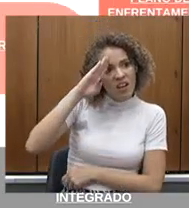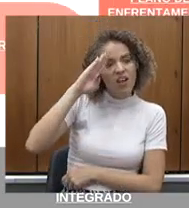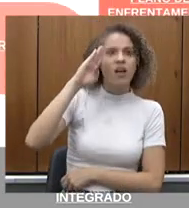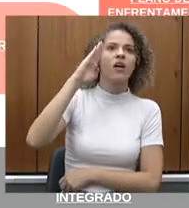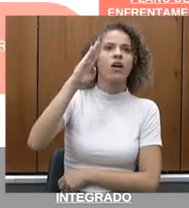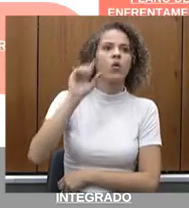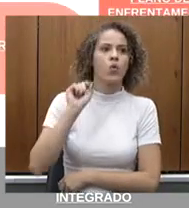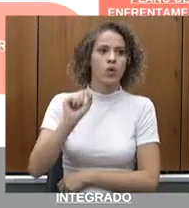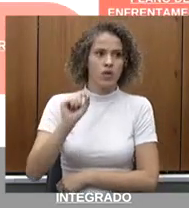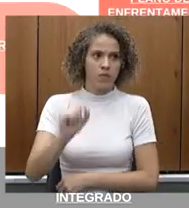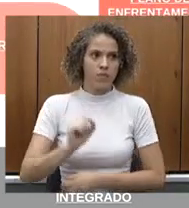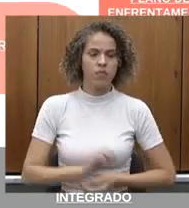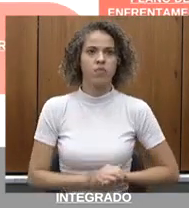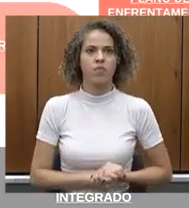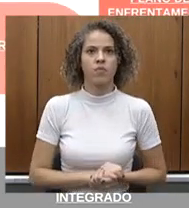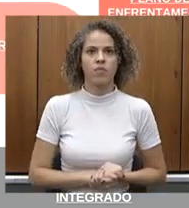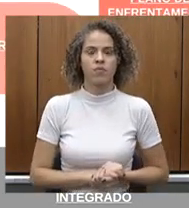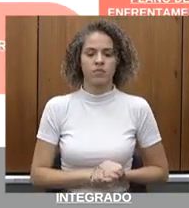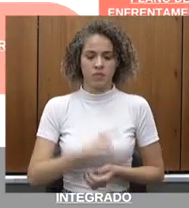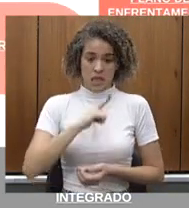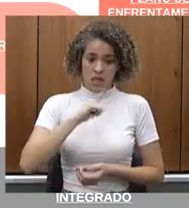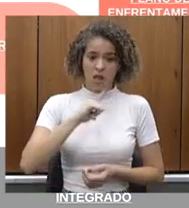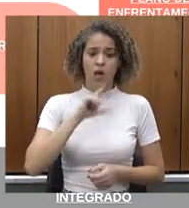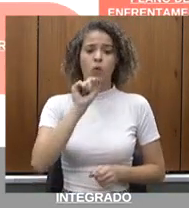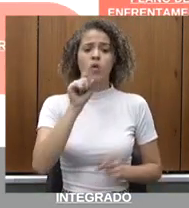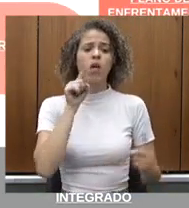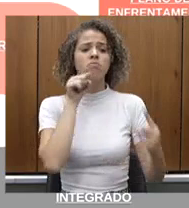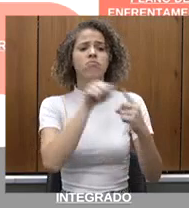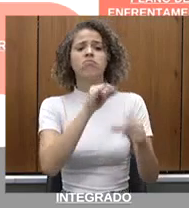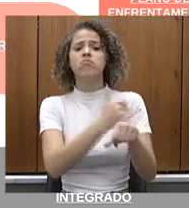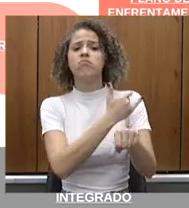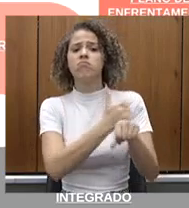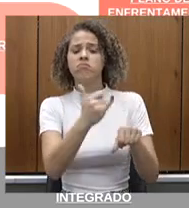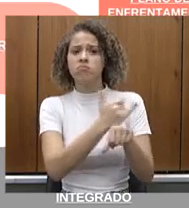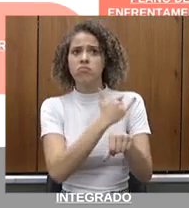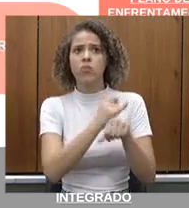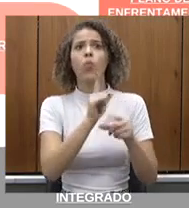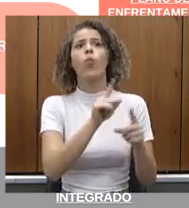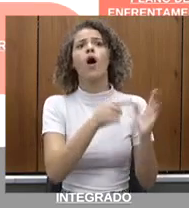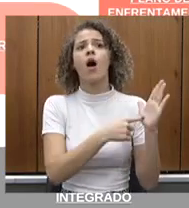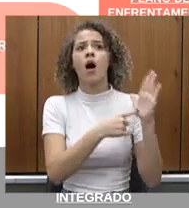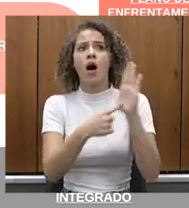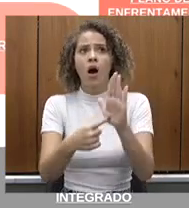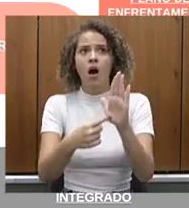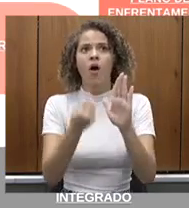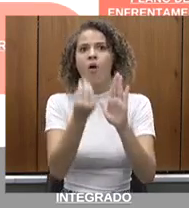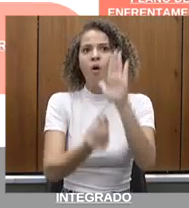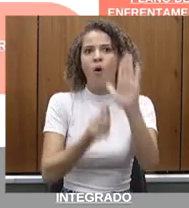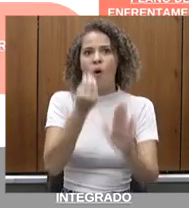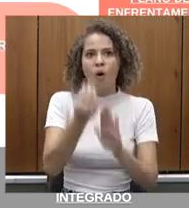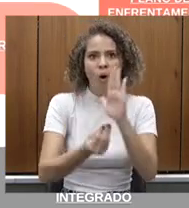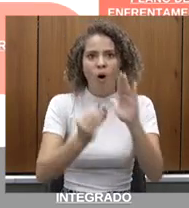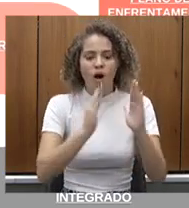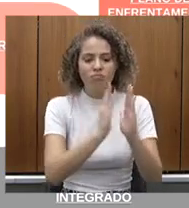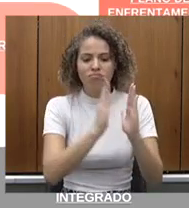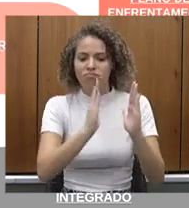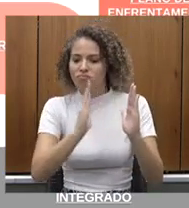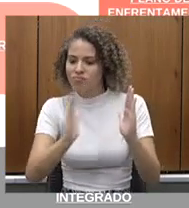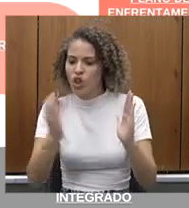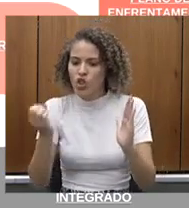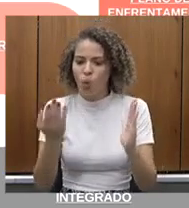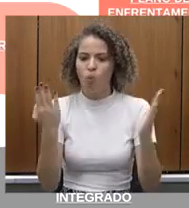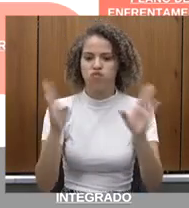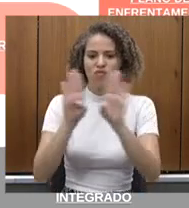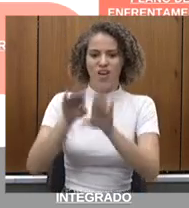há de mais estratégico nas entregas desse nosso ciclo que está fechando agora.